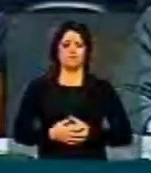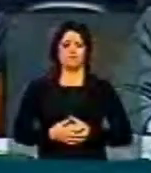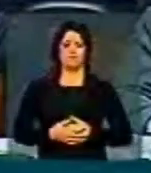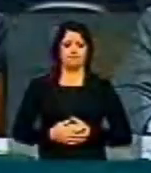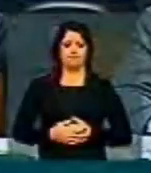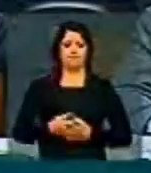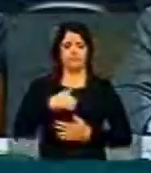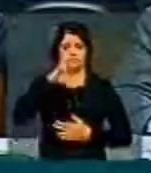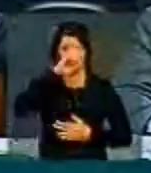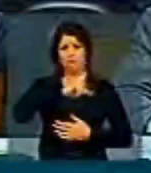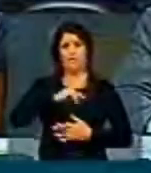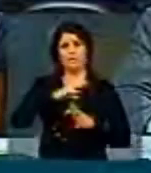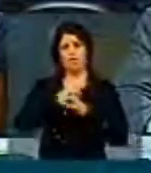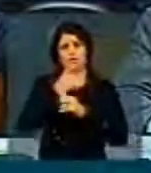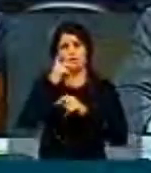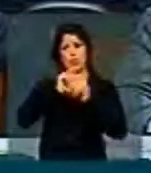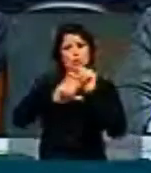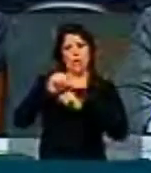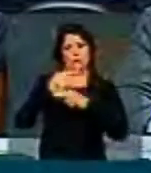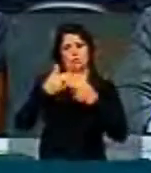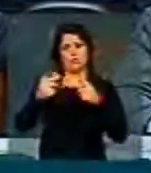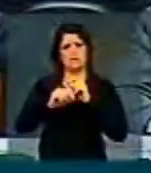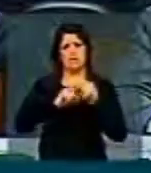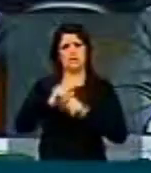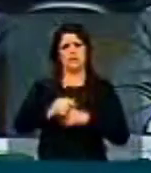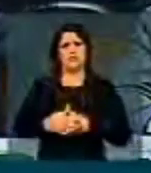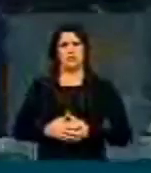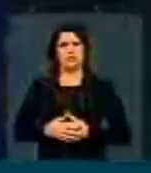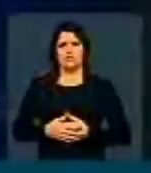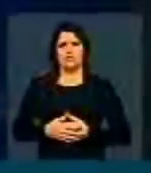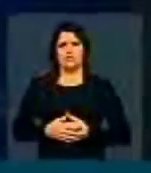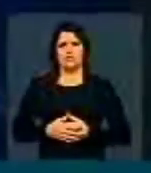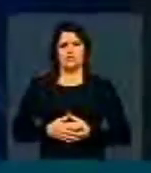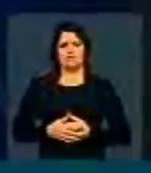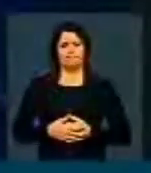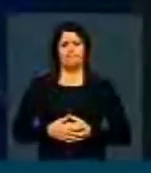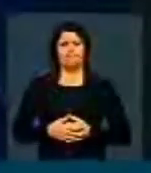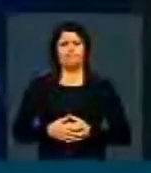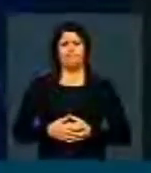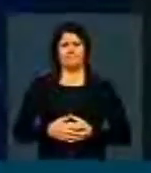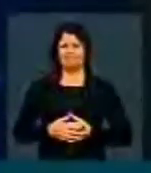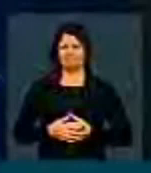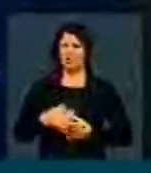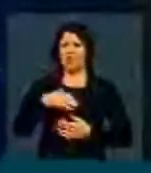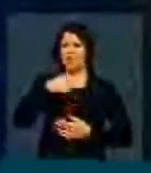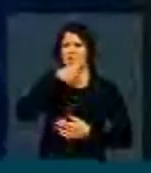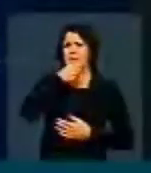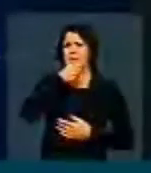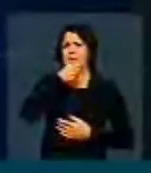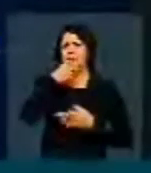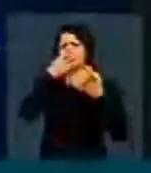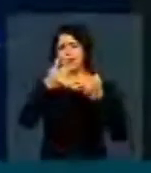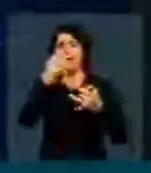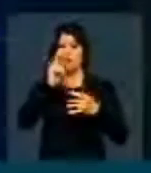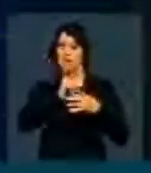Presidente, retificação. Presidente, por favor, pede para mudar lá. Antônio Carlos Silva, a gente observa que a sessão agora caminhou para